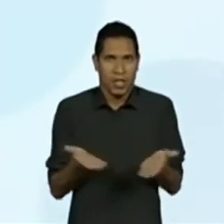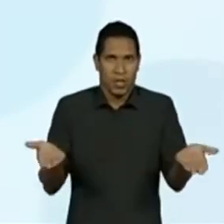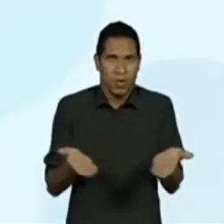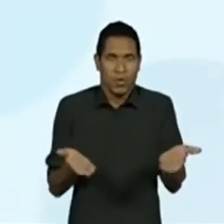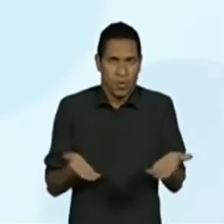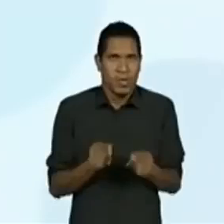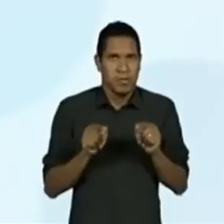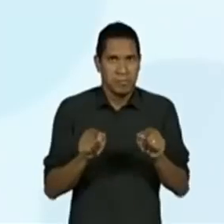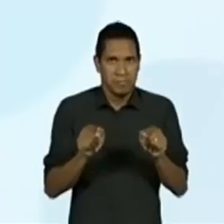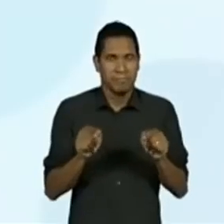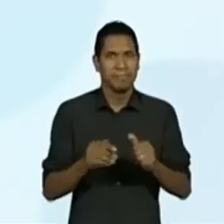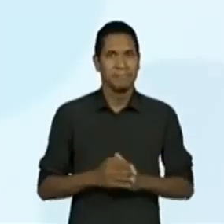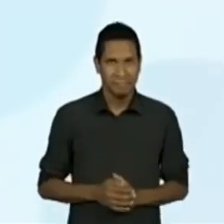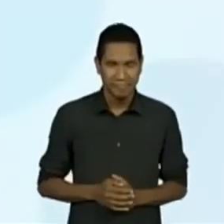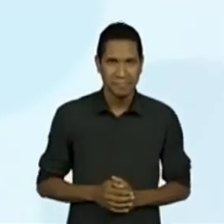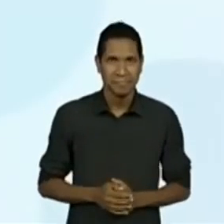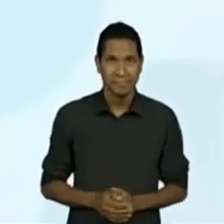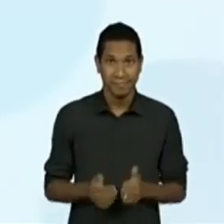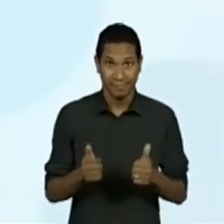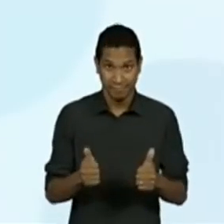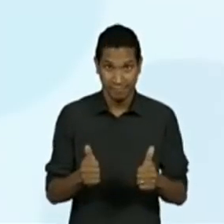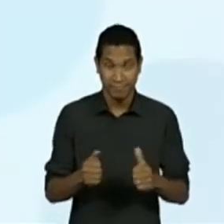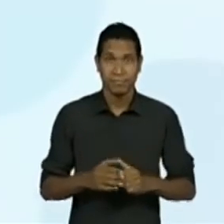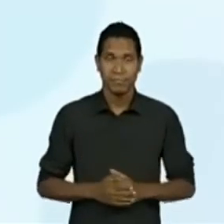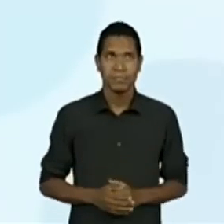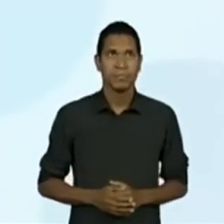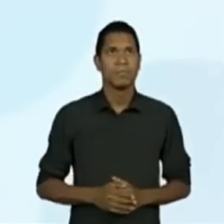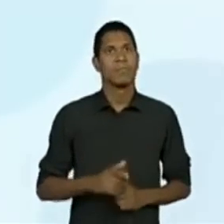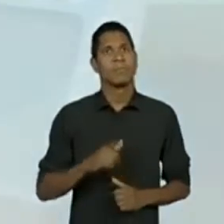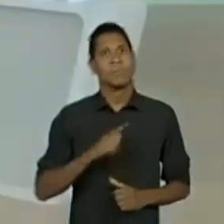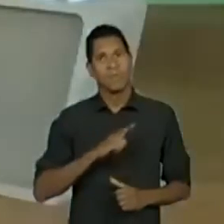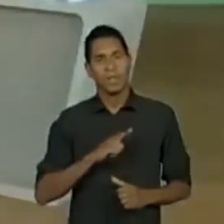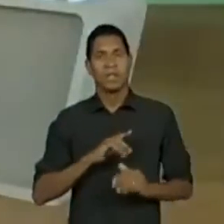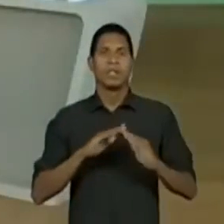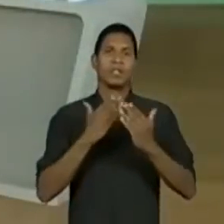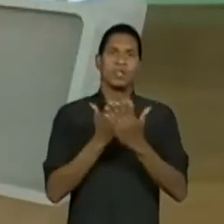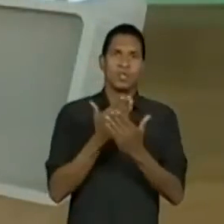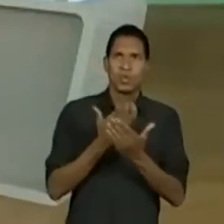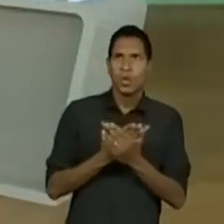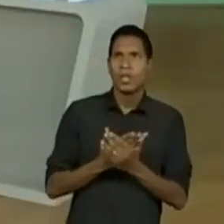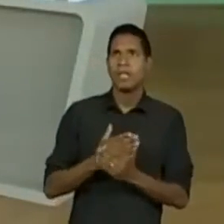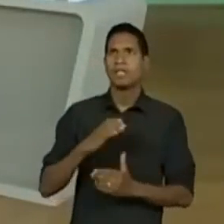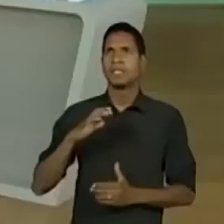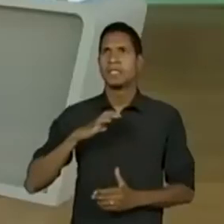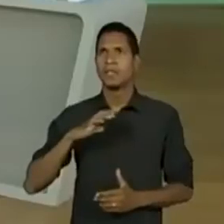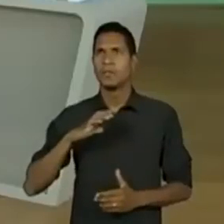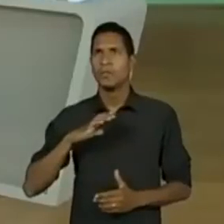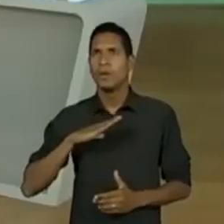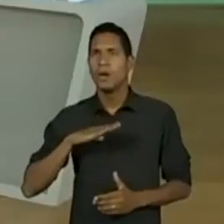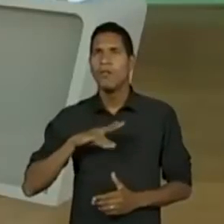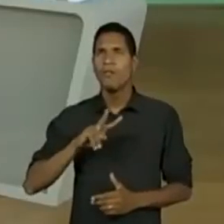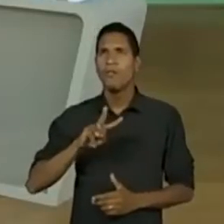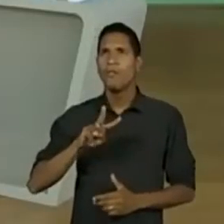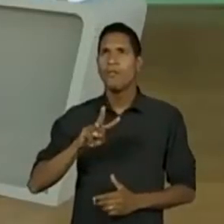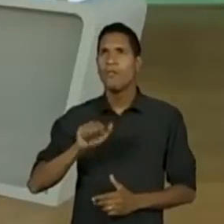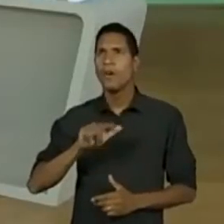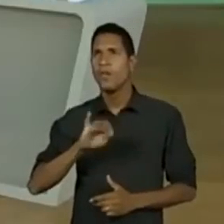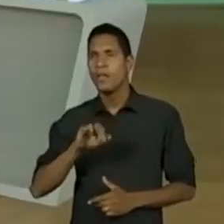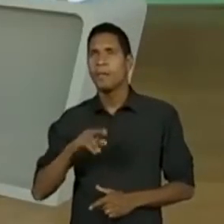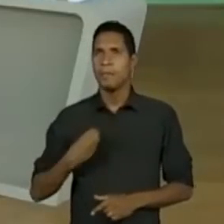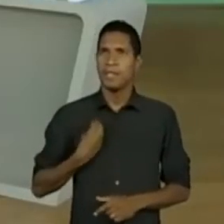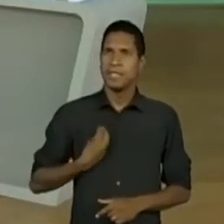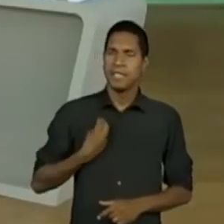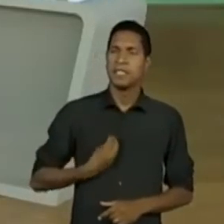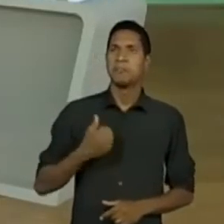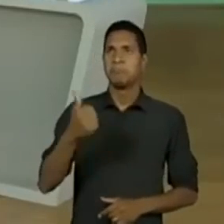agora, né? Para a nossa última aula do dia. Escola Estadual Walter Belian, já está presente.